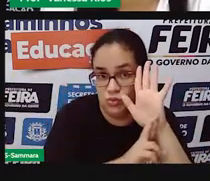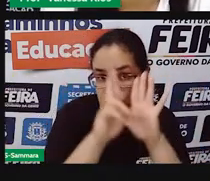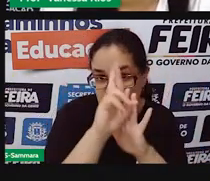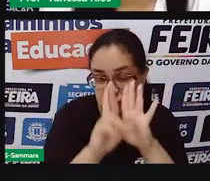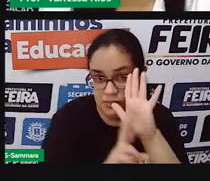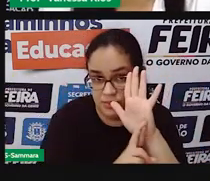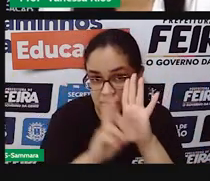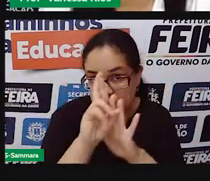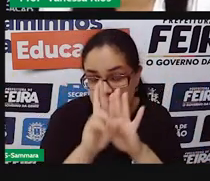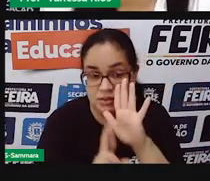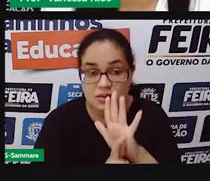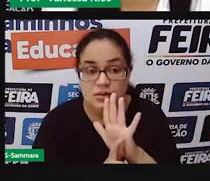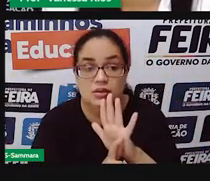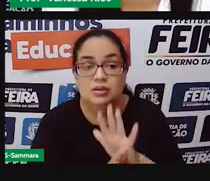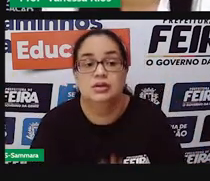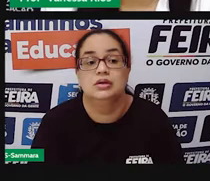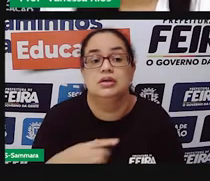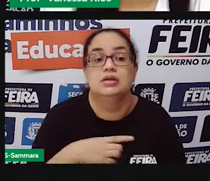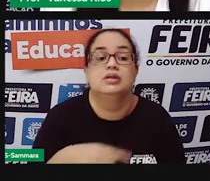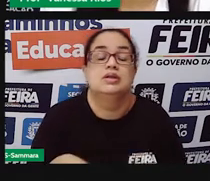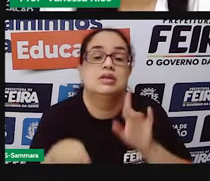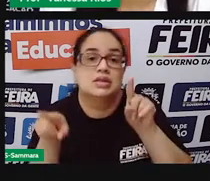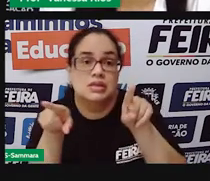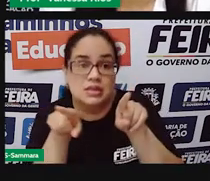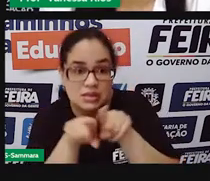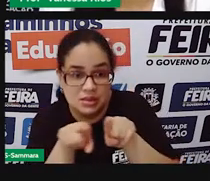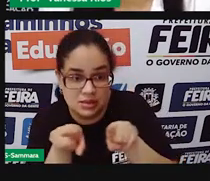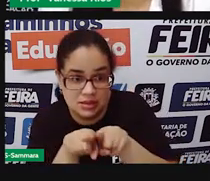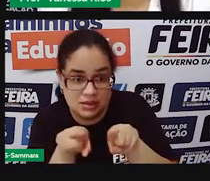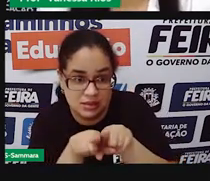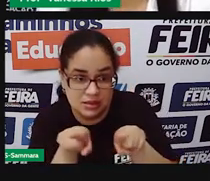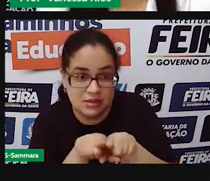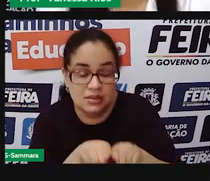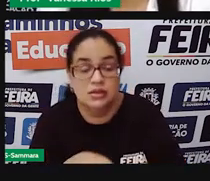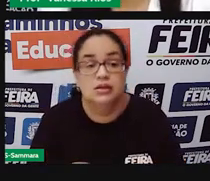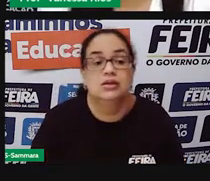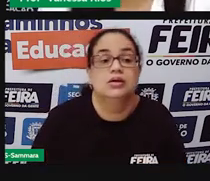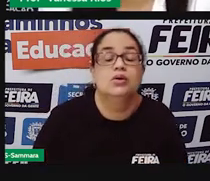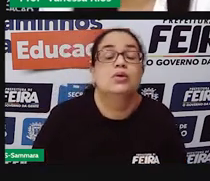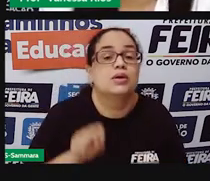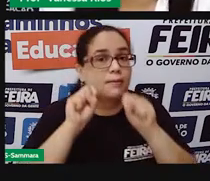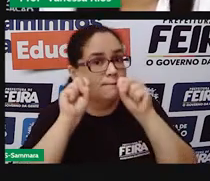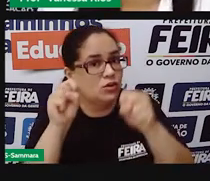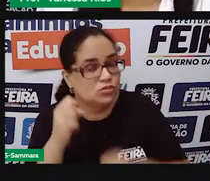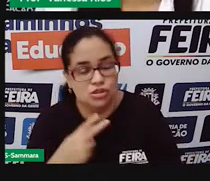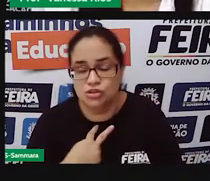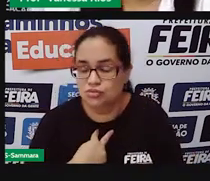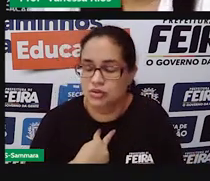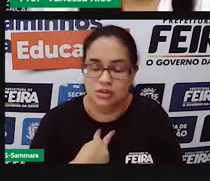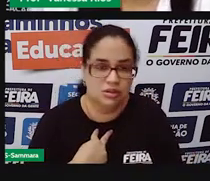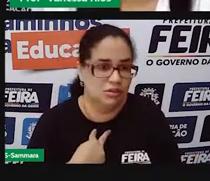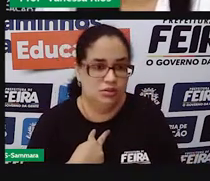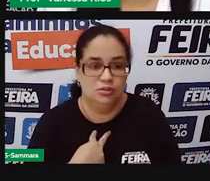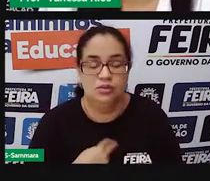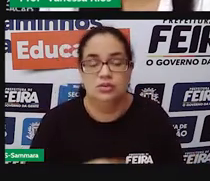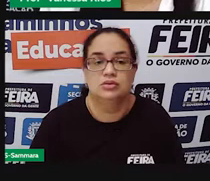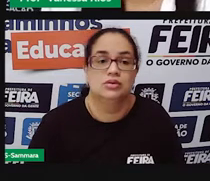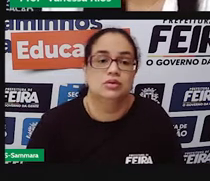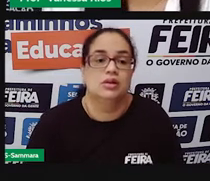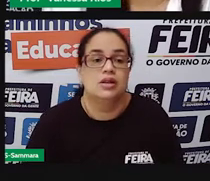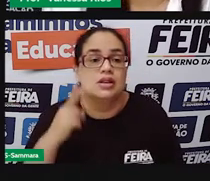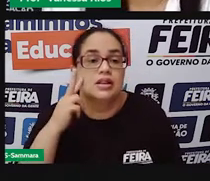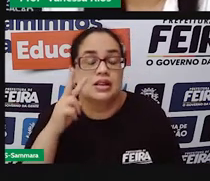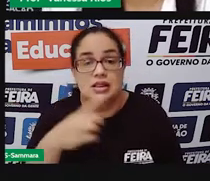regras para que se conviva bem, determinando aí o que pode e o que não pode ser feito. Então,